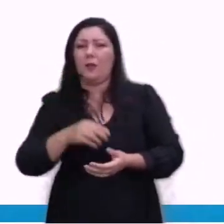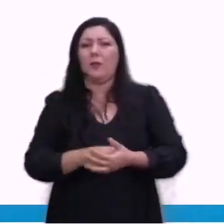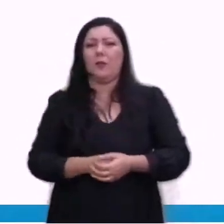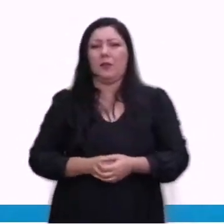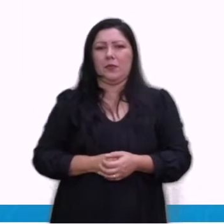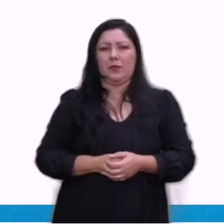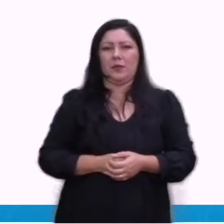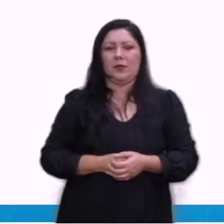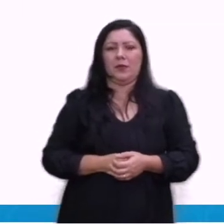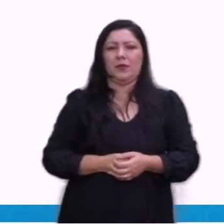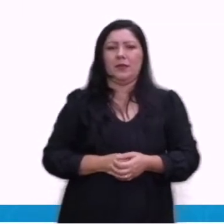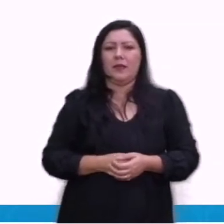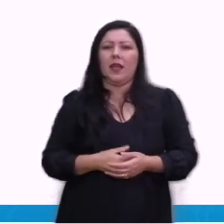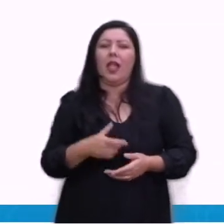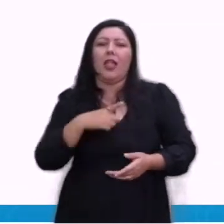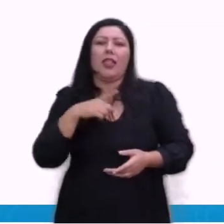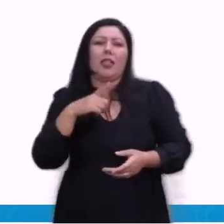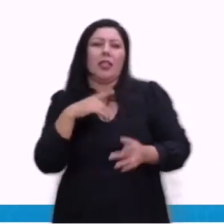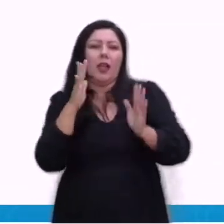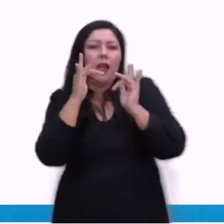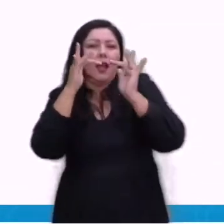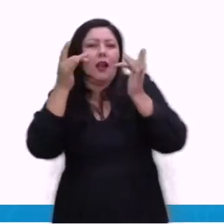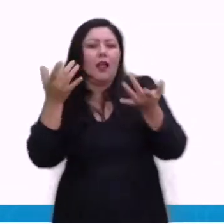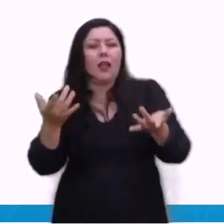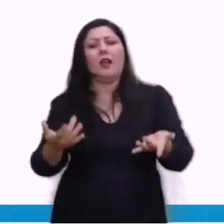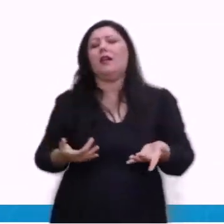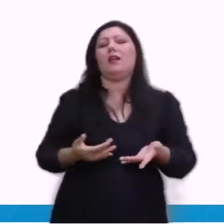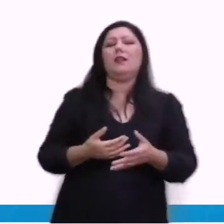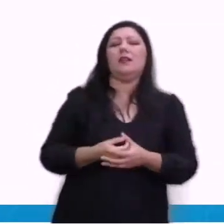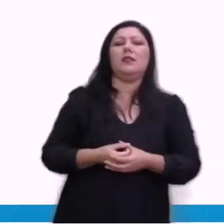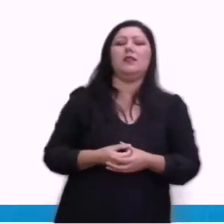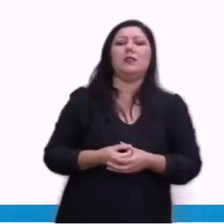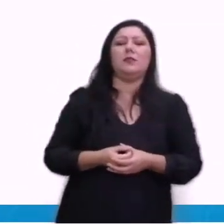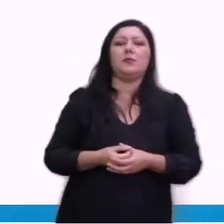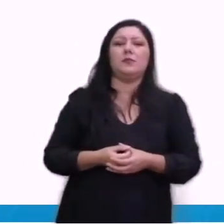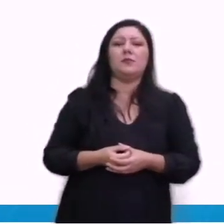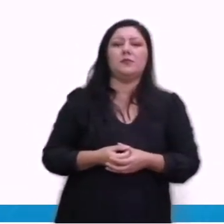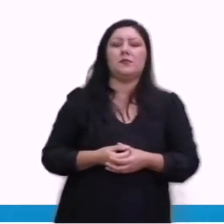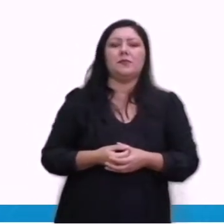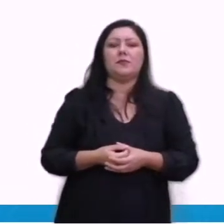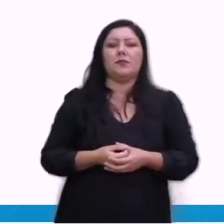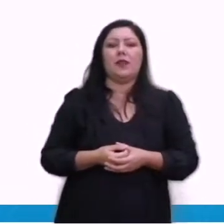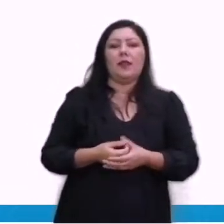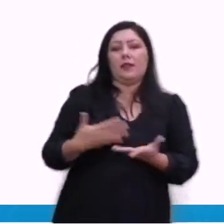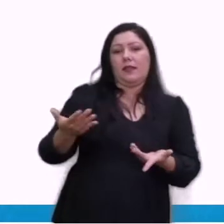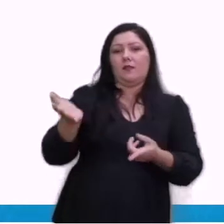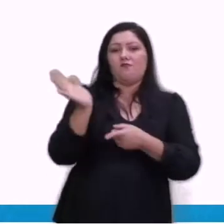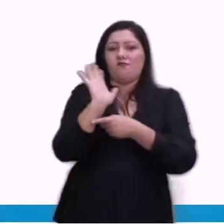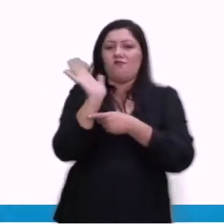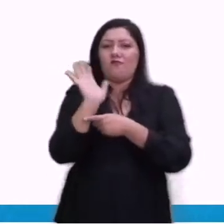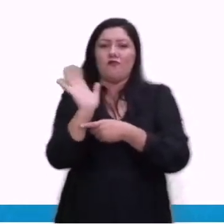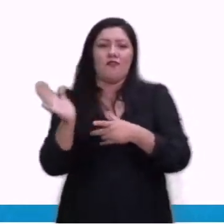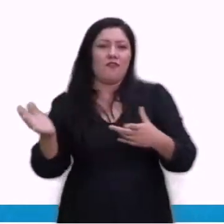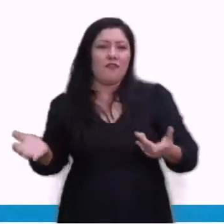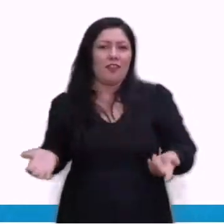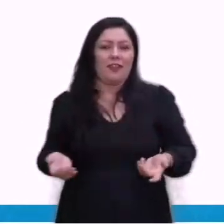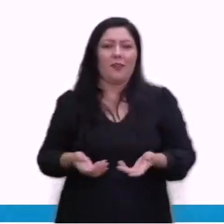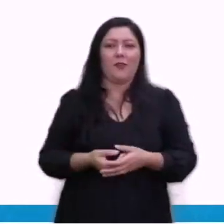porque tem um casal de namorados ou noivos, se eu não me engano. Enfim, Hollywood traz